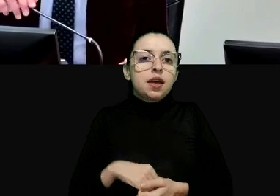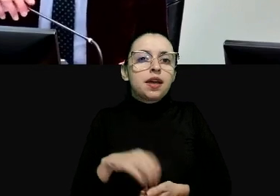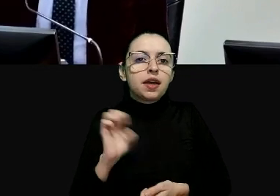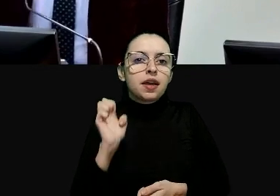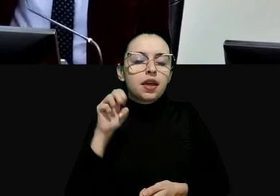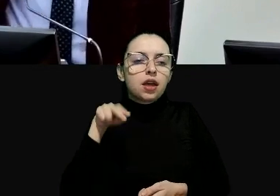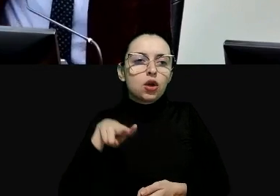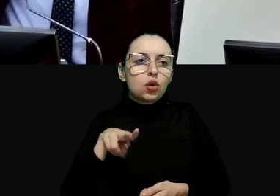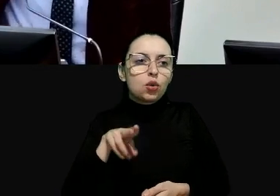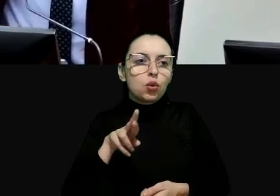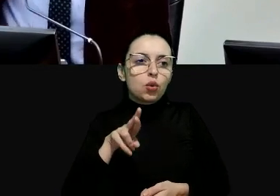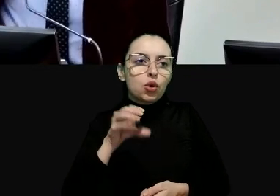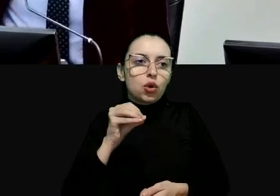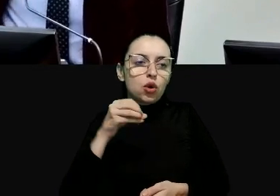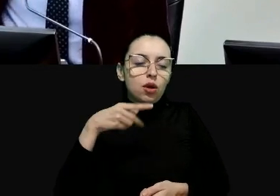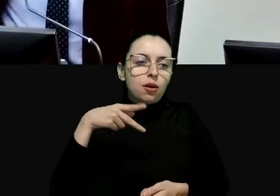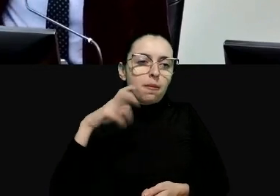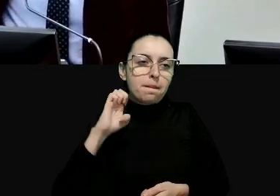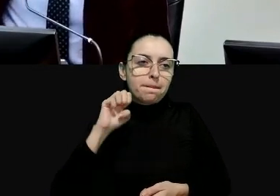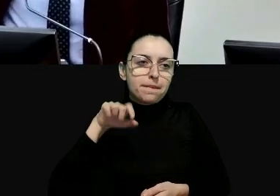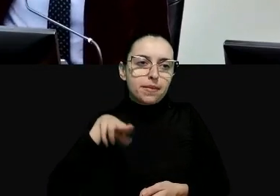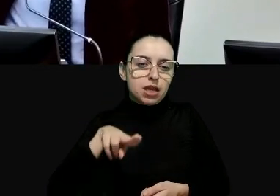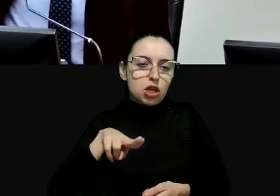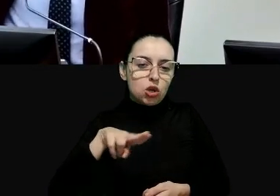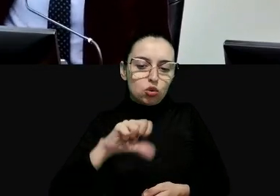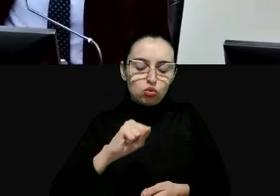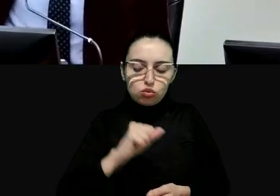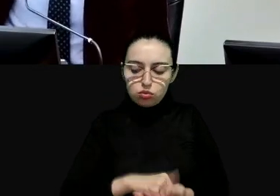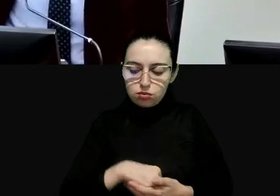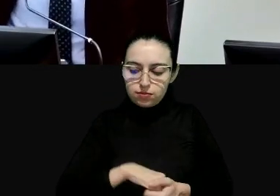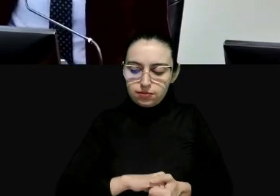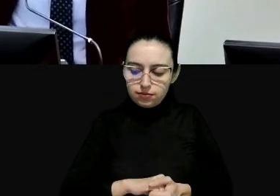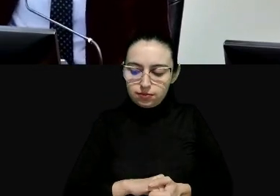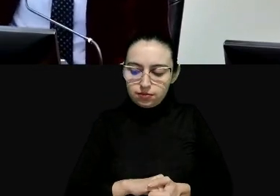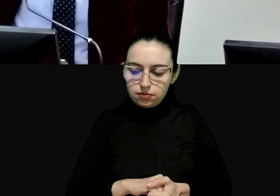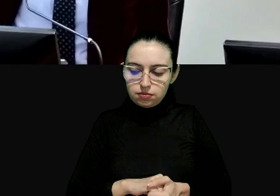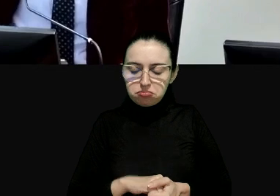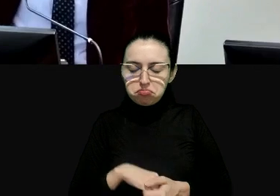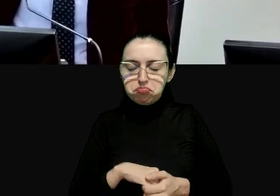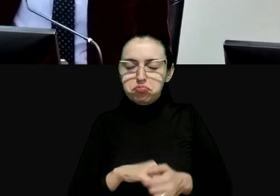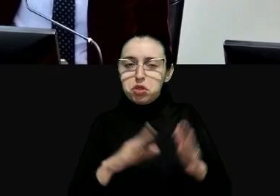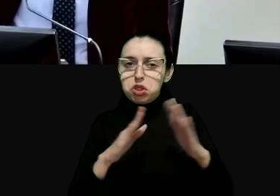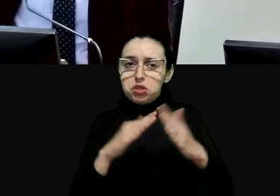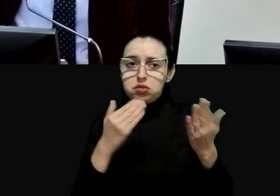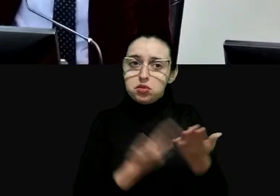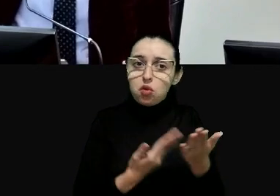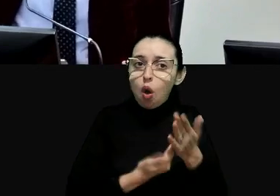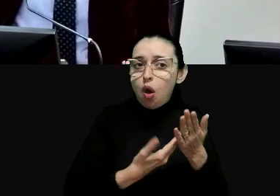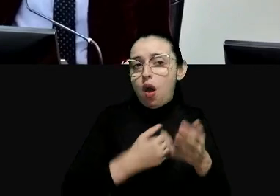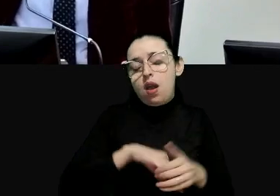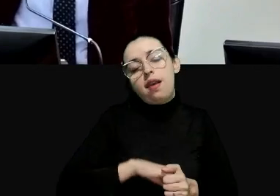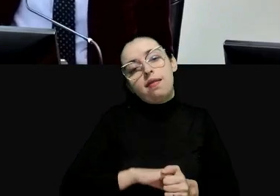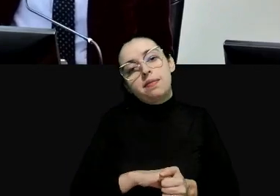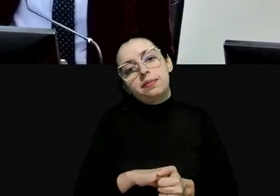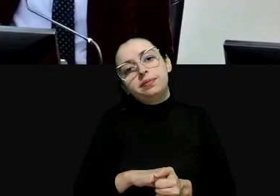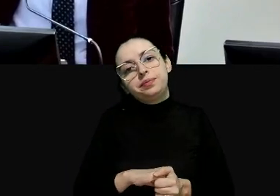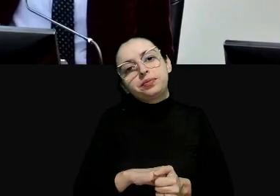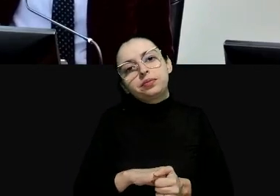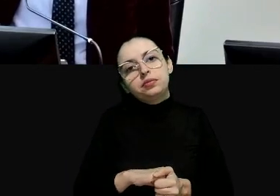europeos houve um meu colega Pedro Salazar acadêmico e